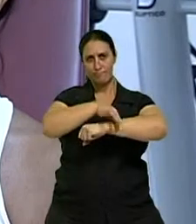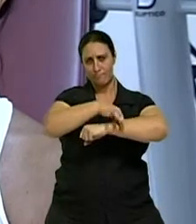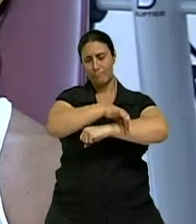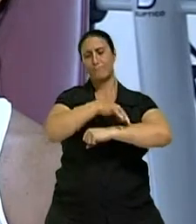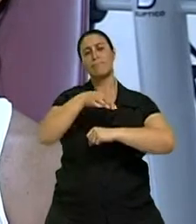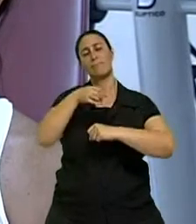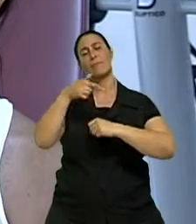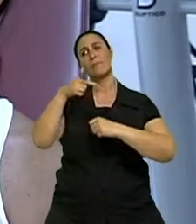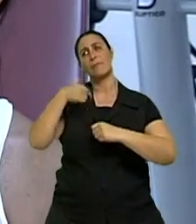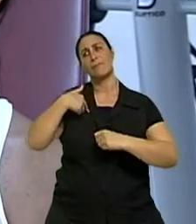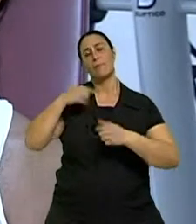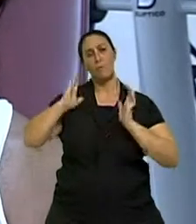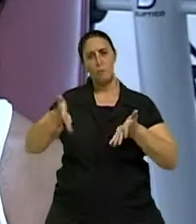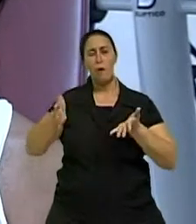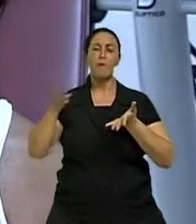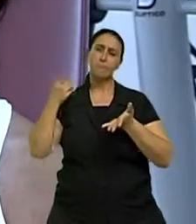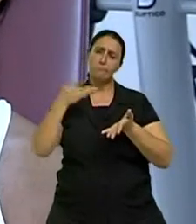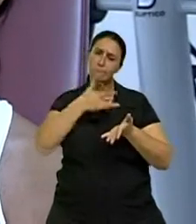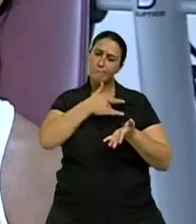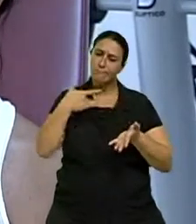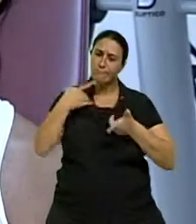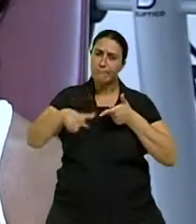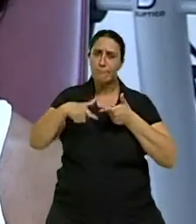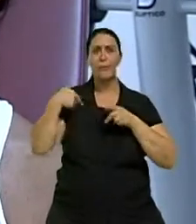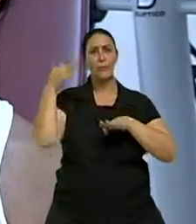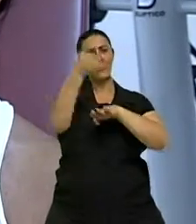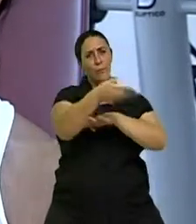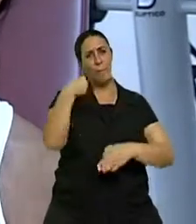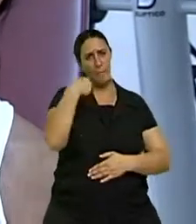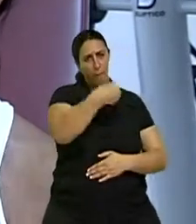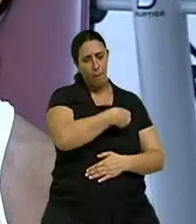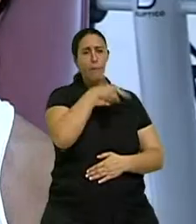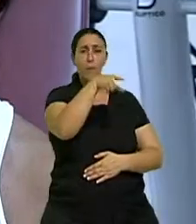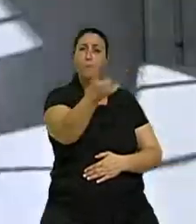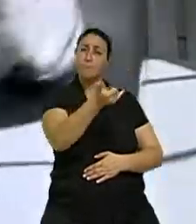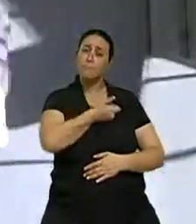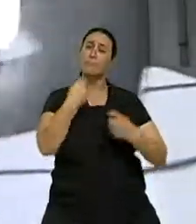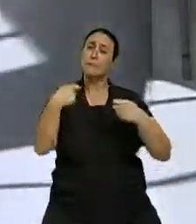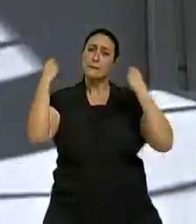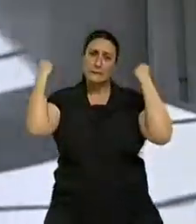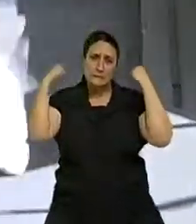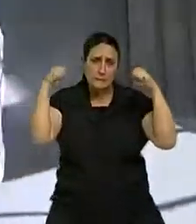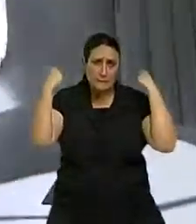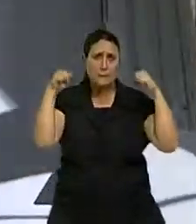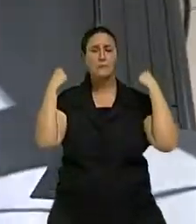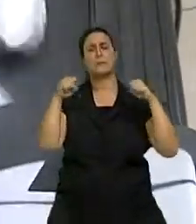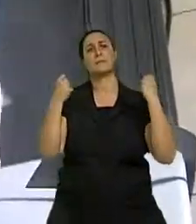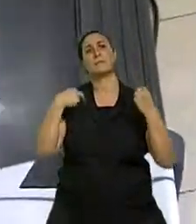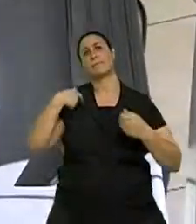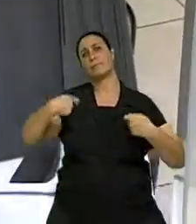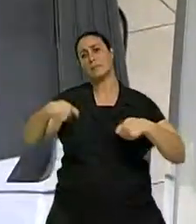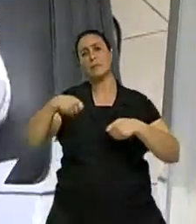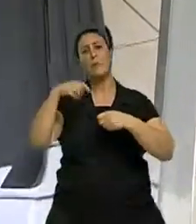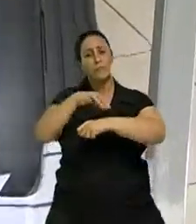Aí procurei um reumatologista. Ele recomendou que eu fizesse exercício físico de impacto, de